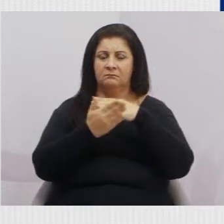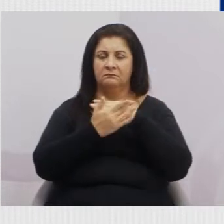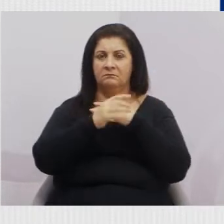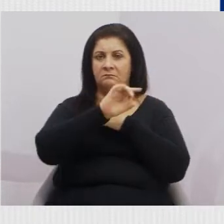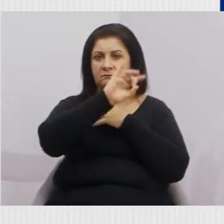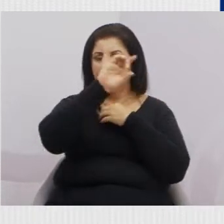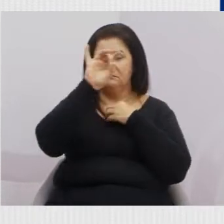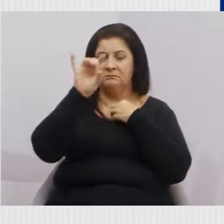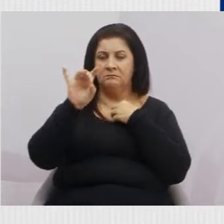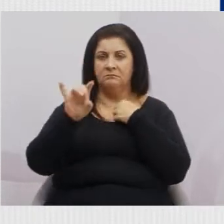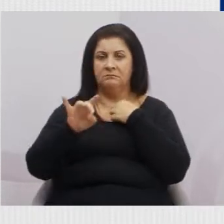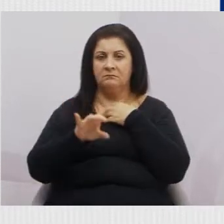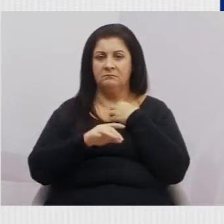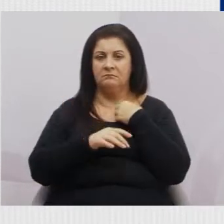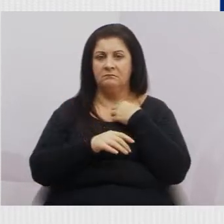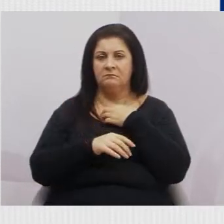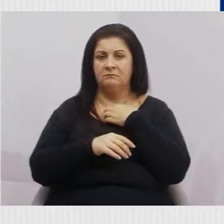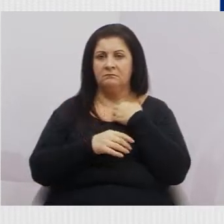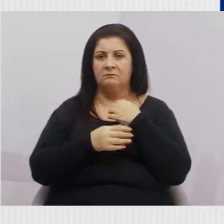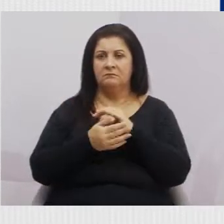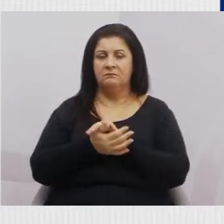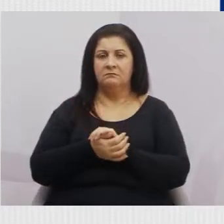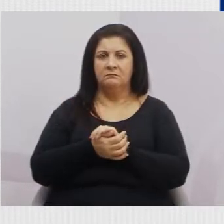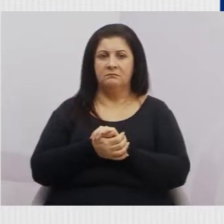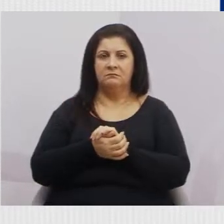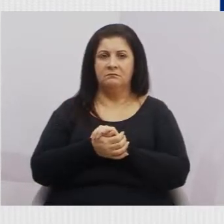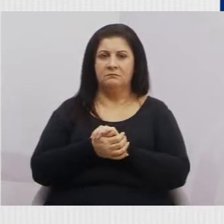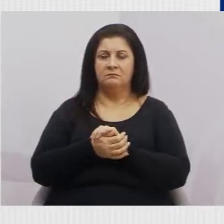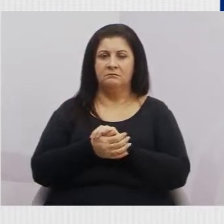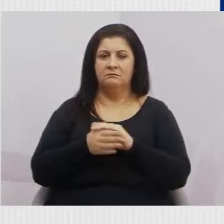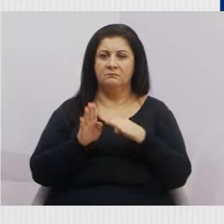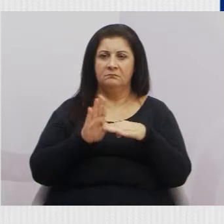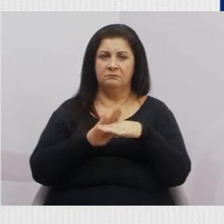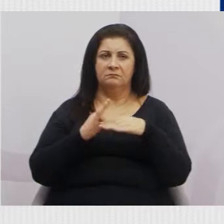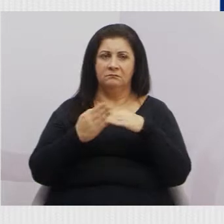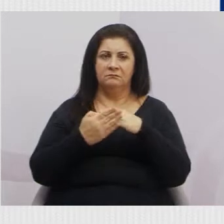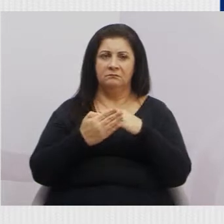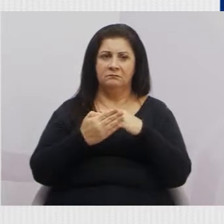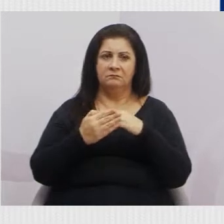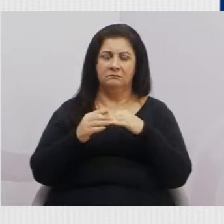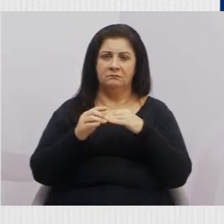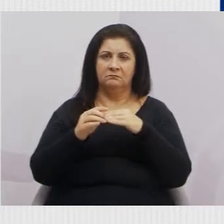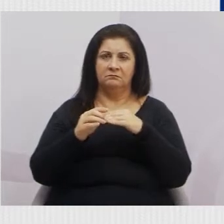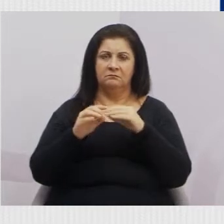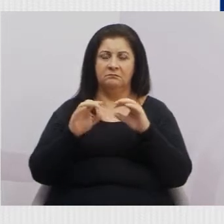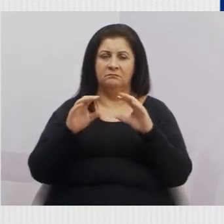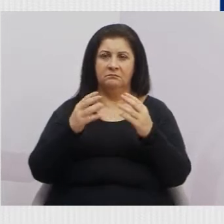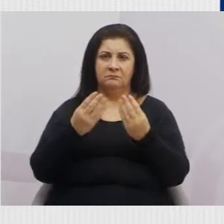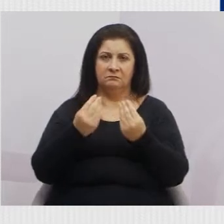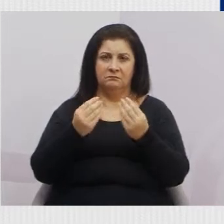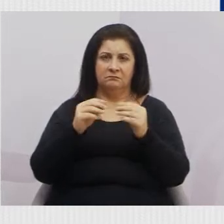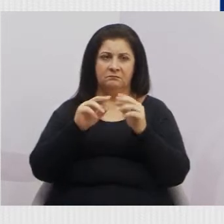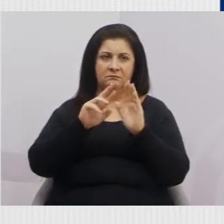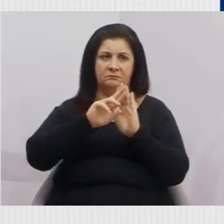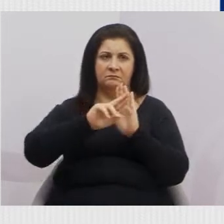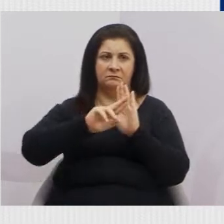Jardim Esperança, Jardim São Luís, Jardim Emília, Jardim Maria Elza,